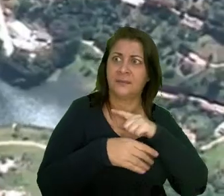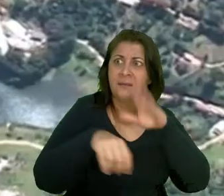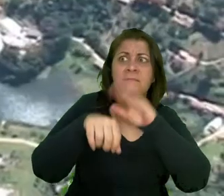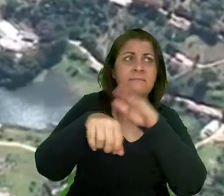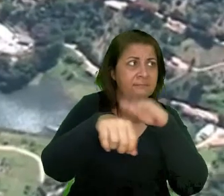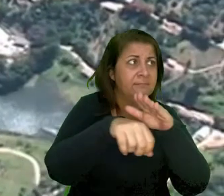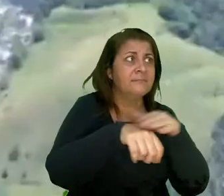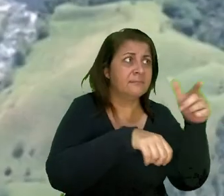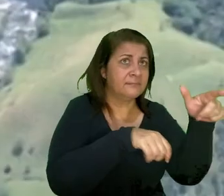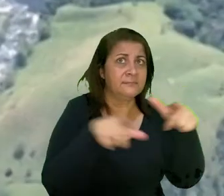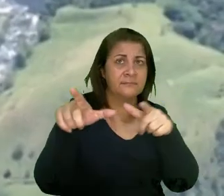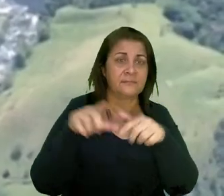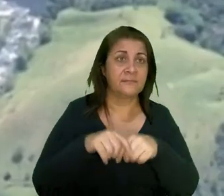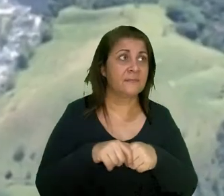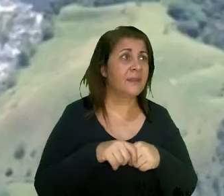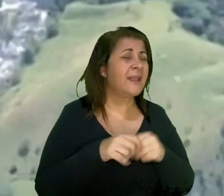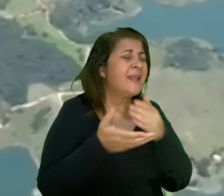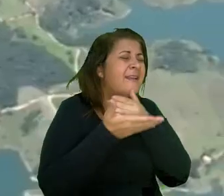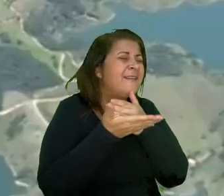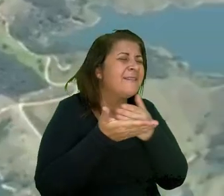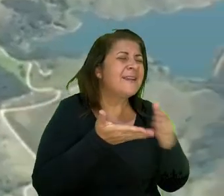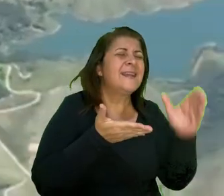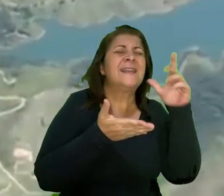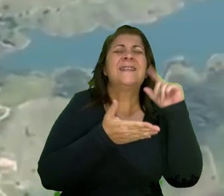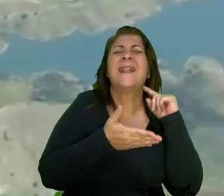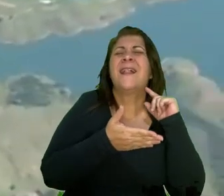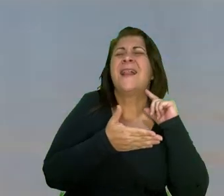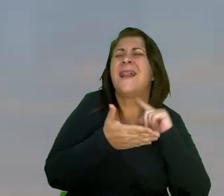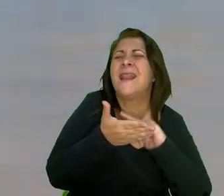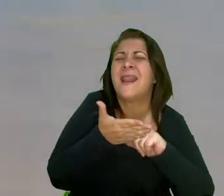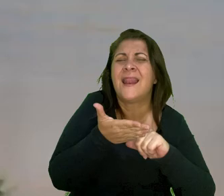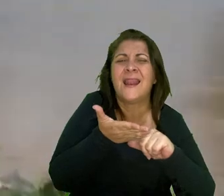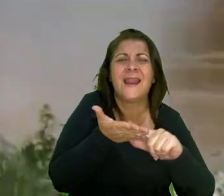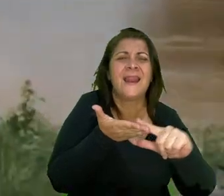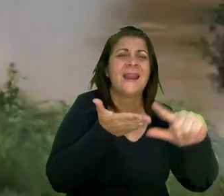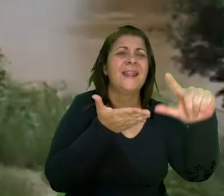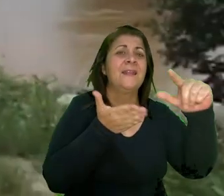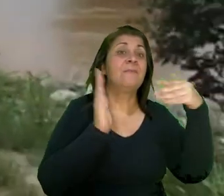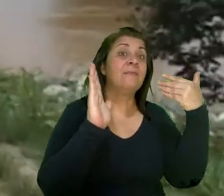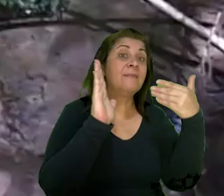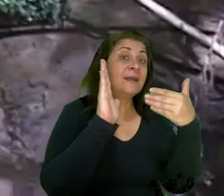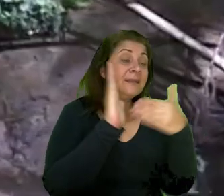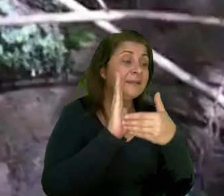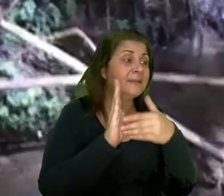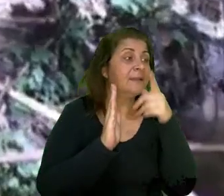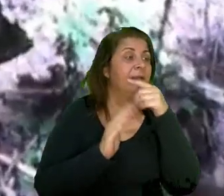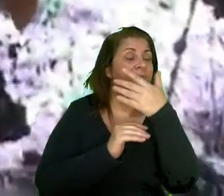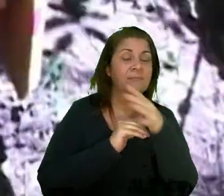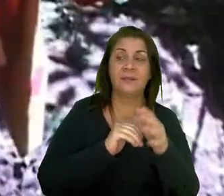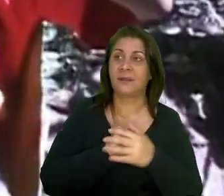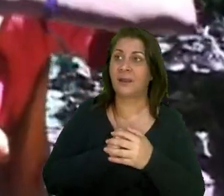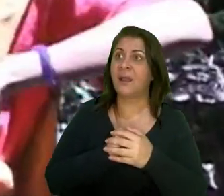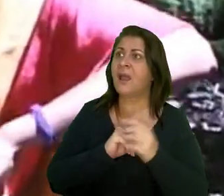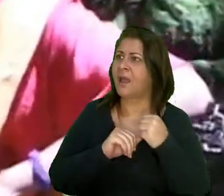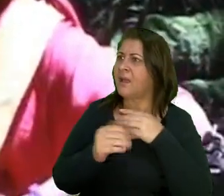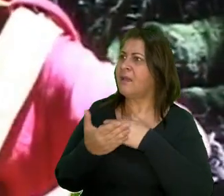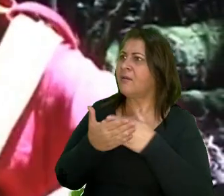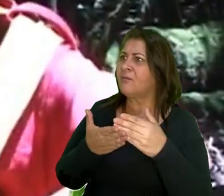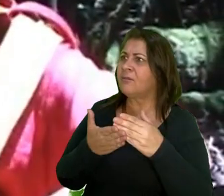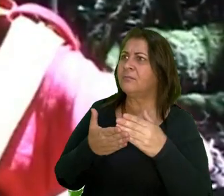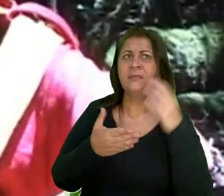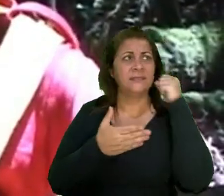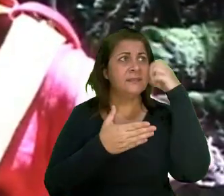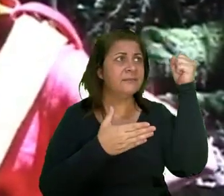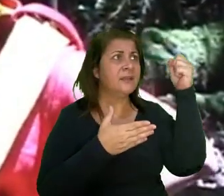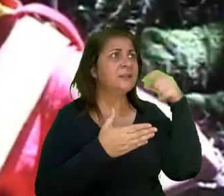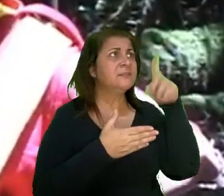punhado por aí afora Nasce limpinho E desce até de Zaguá no mar Onde eu comecei a viagem?